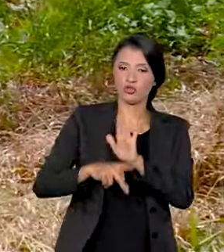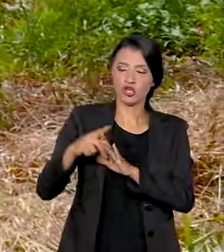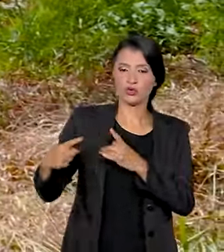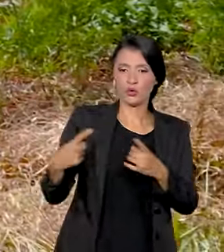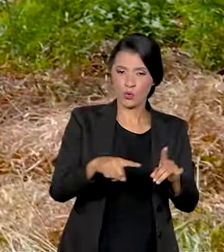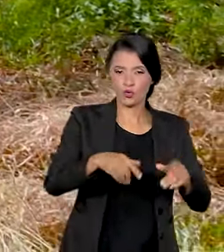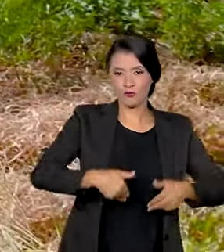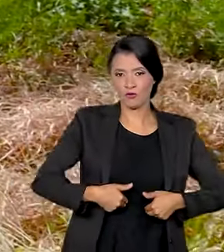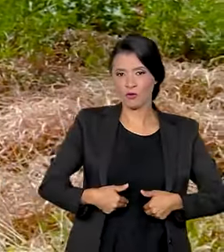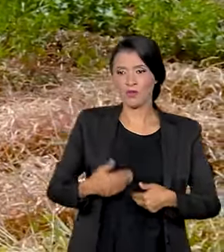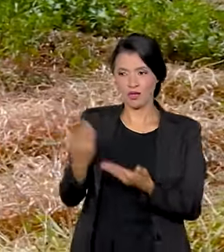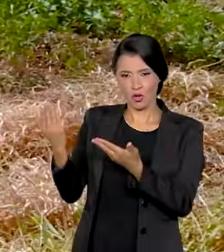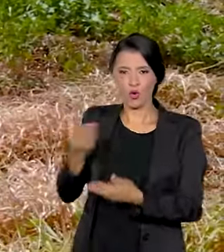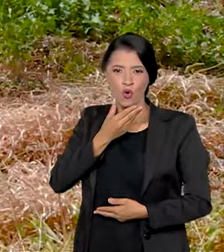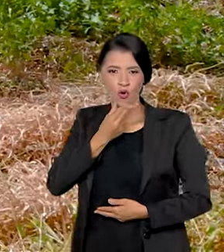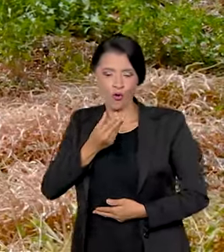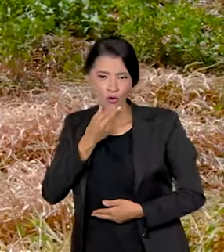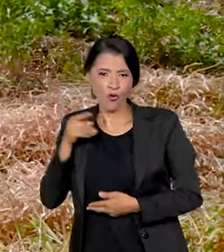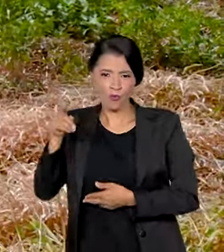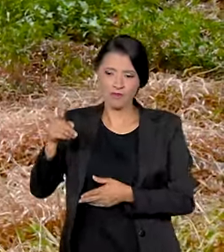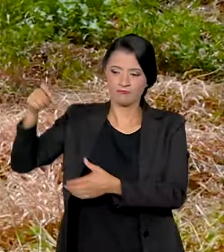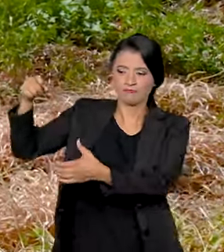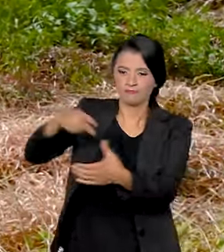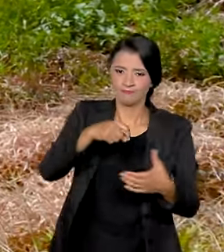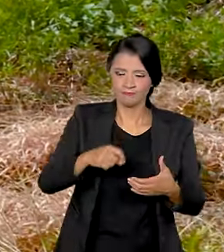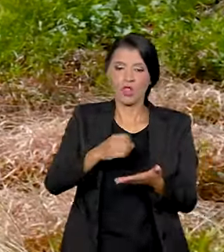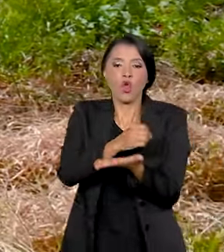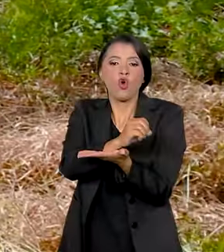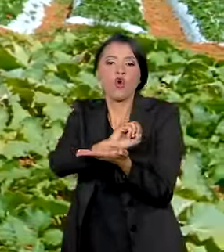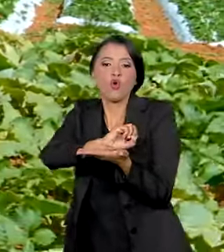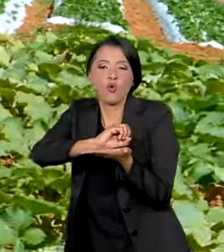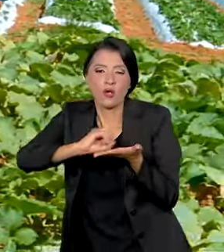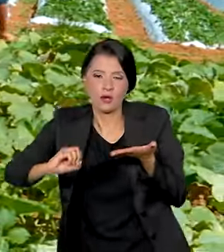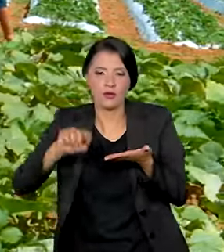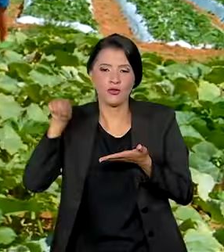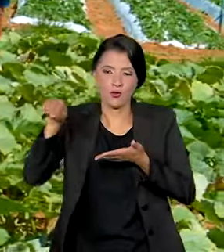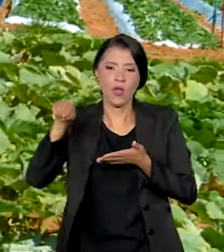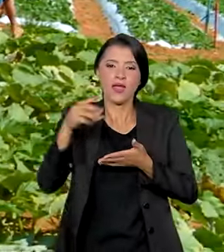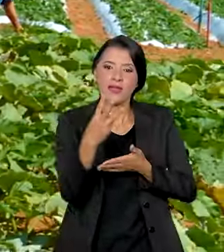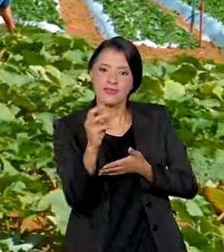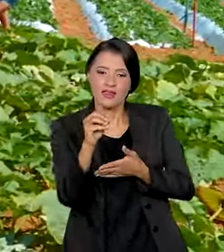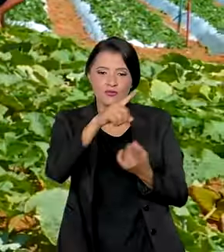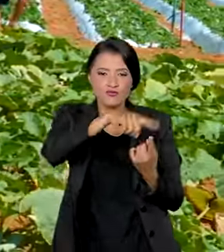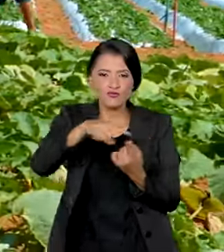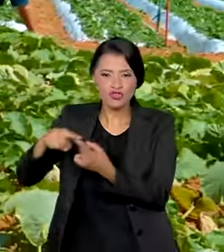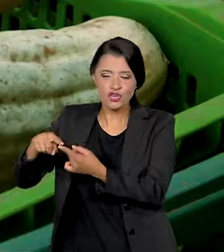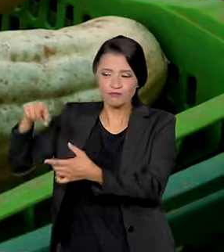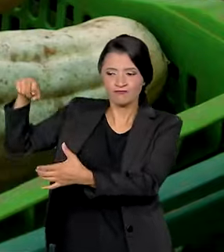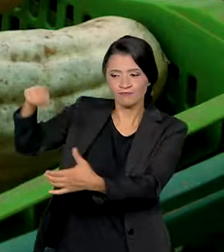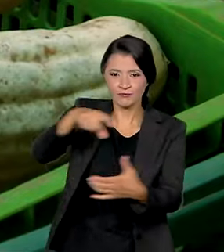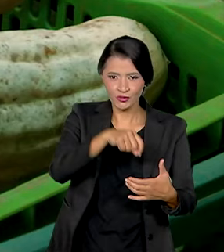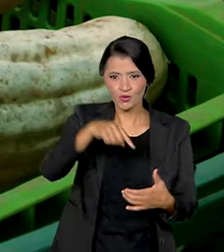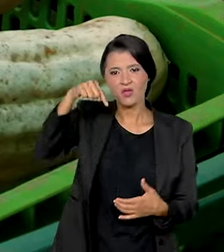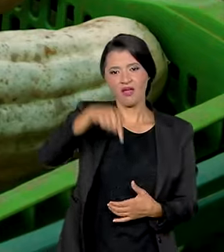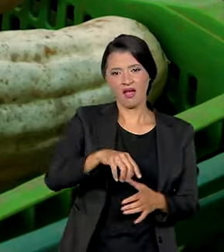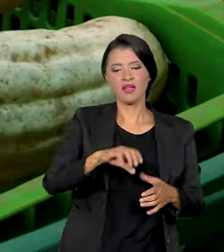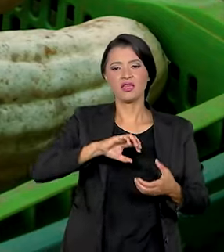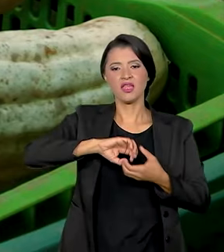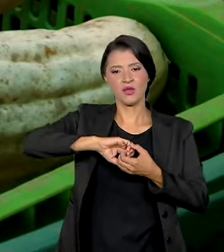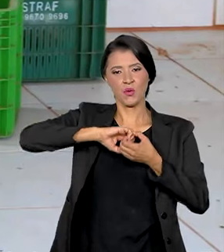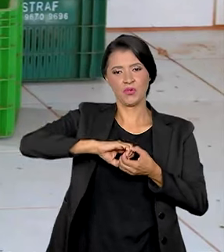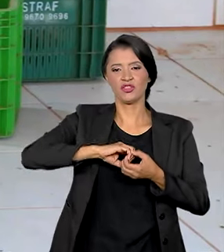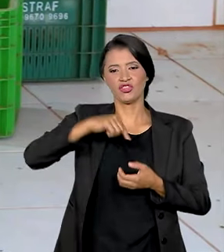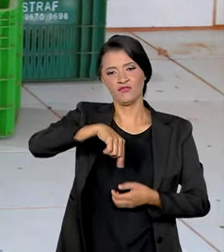Francisco é produtor de orgânicos. Das 30 variedades que produz em uma cooperativa do Distrito